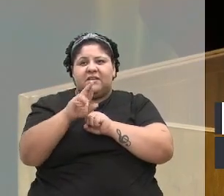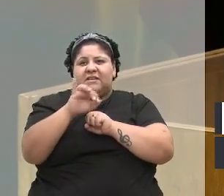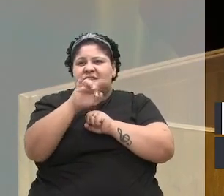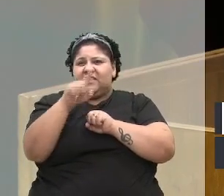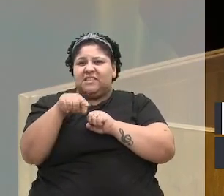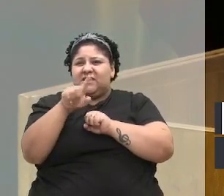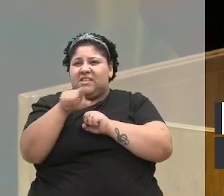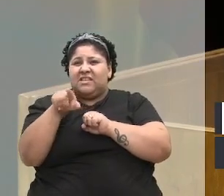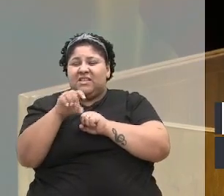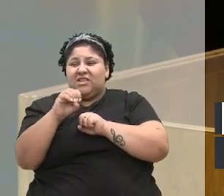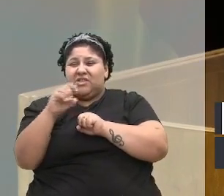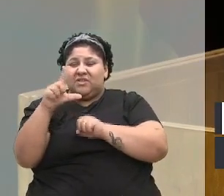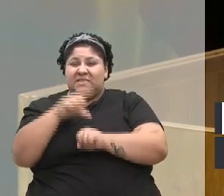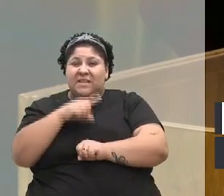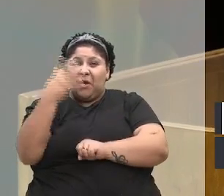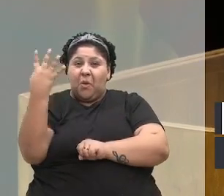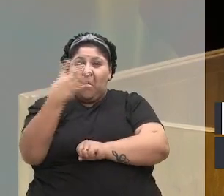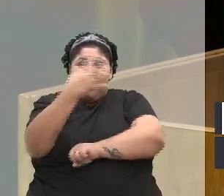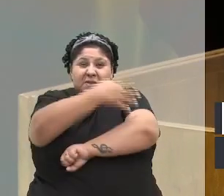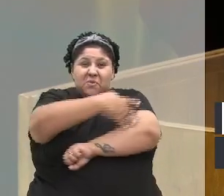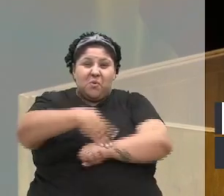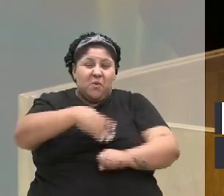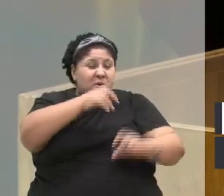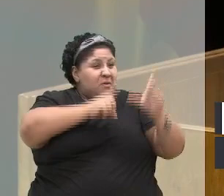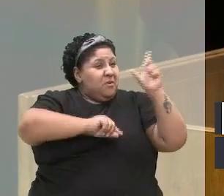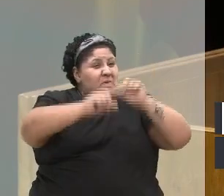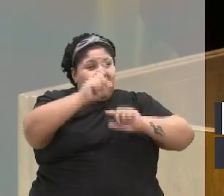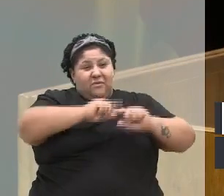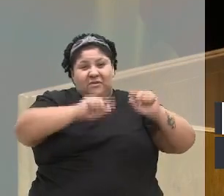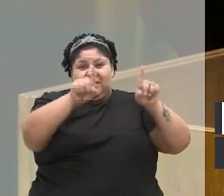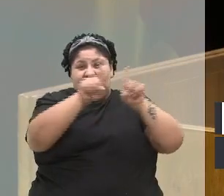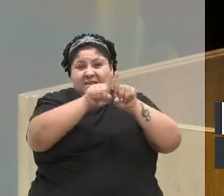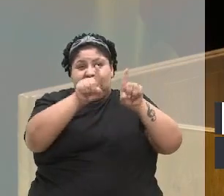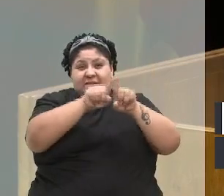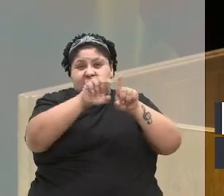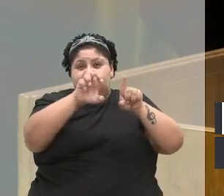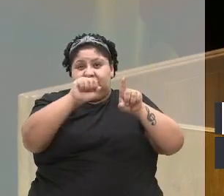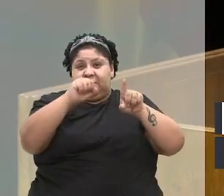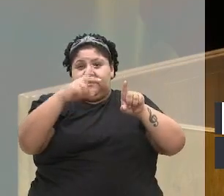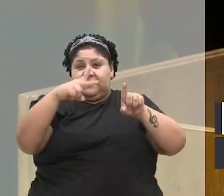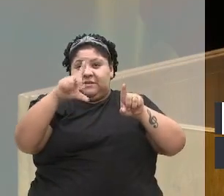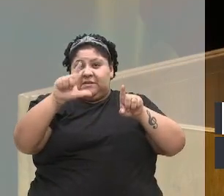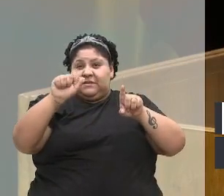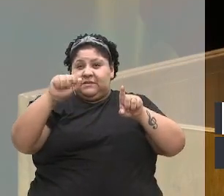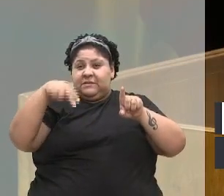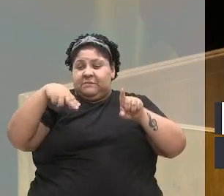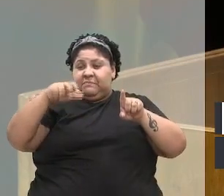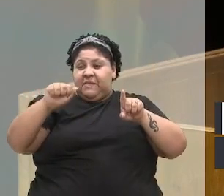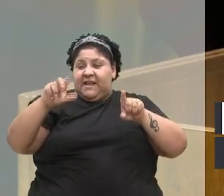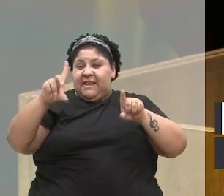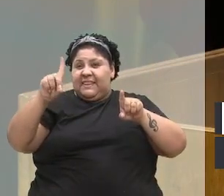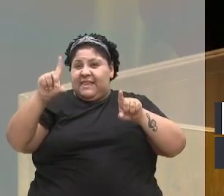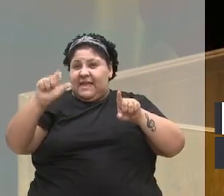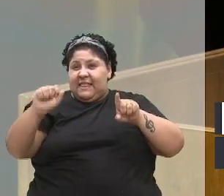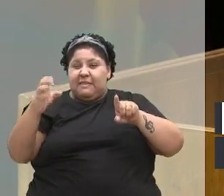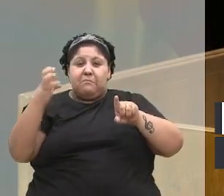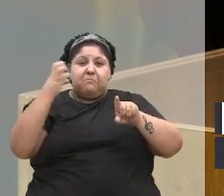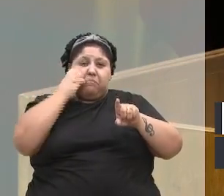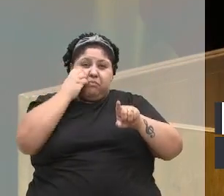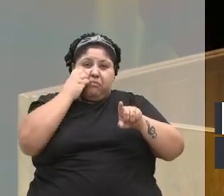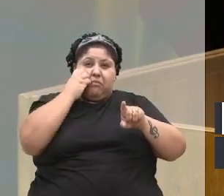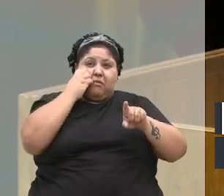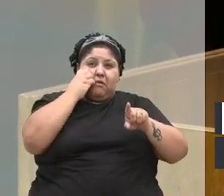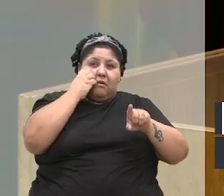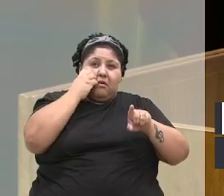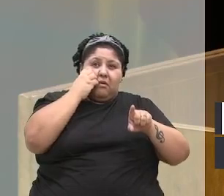quatro ruas, cinco ruas, cruzeiro nem se comenta, Esplanada, Bom Pastor, Anarec, o bairro